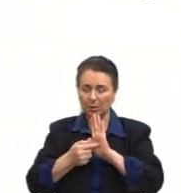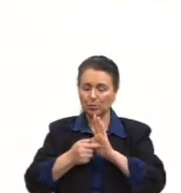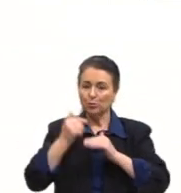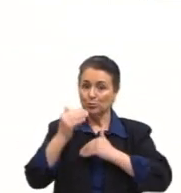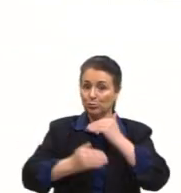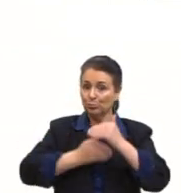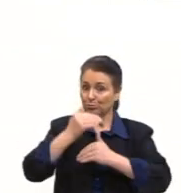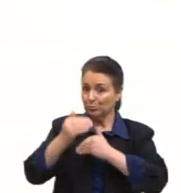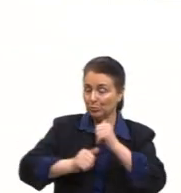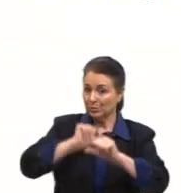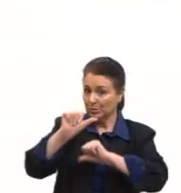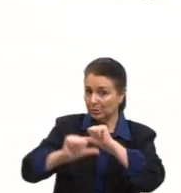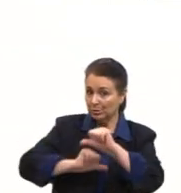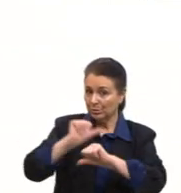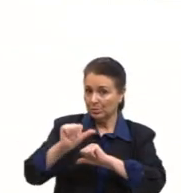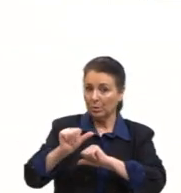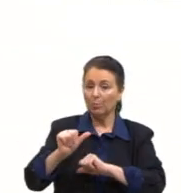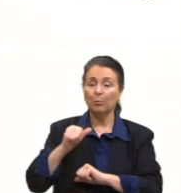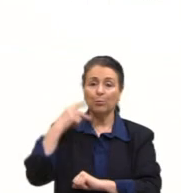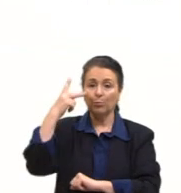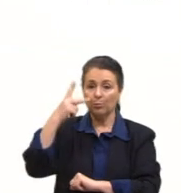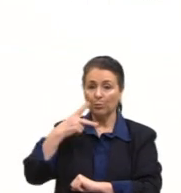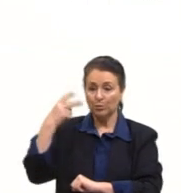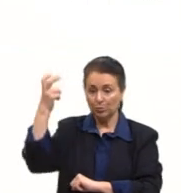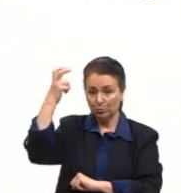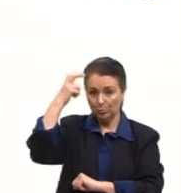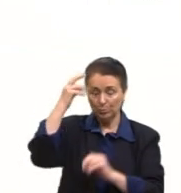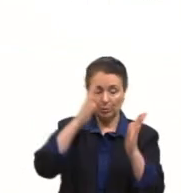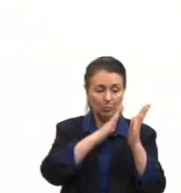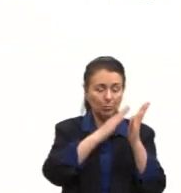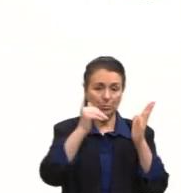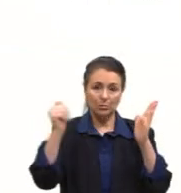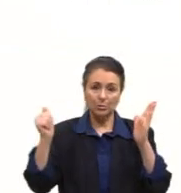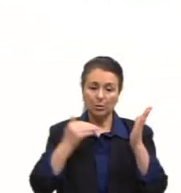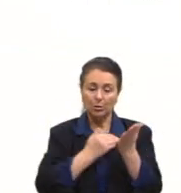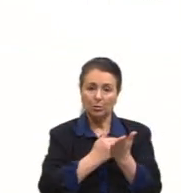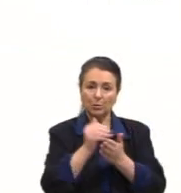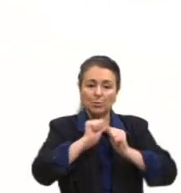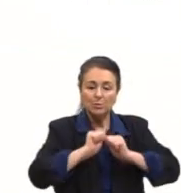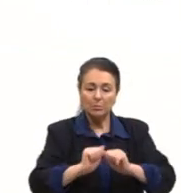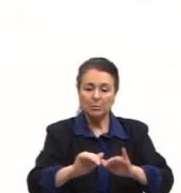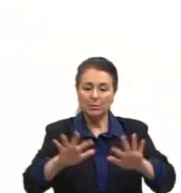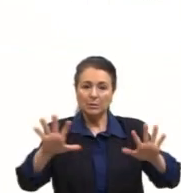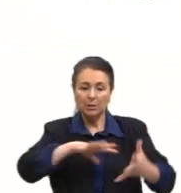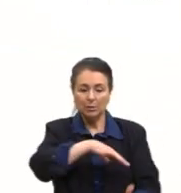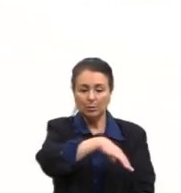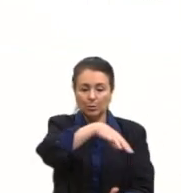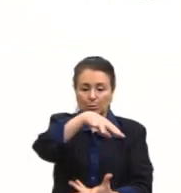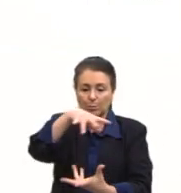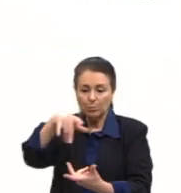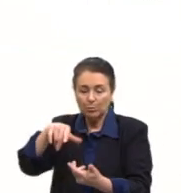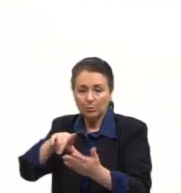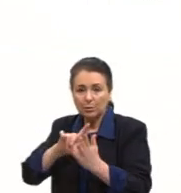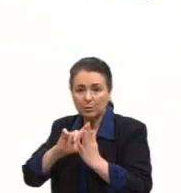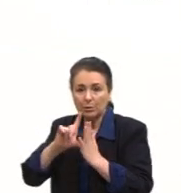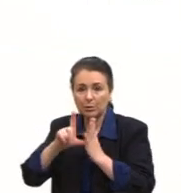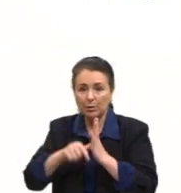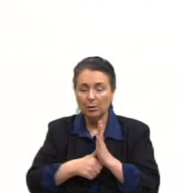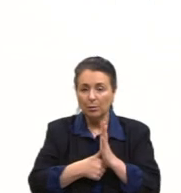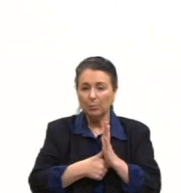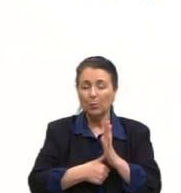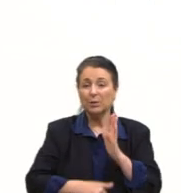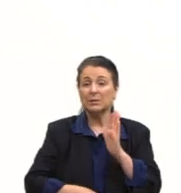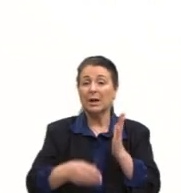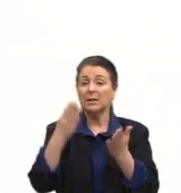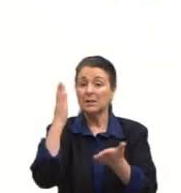sociais, políticas, culturais e estéticas que começou a espalhar-se mundialmente a partir da segunda metade